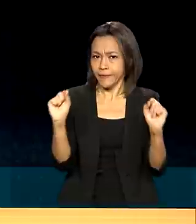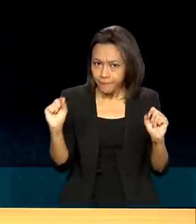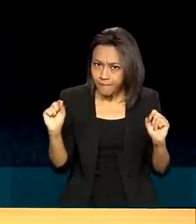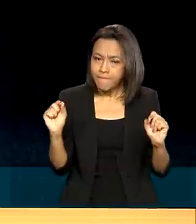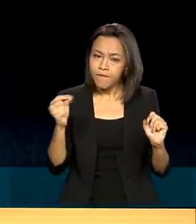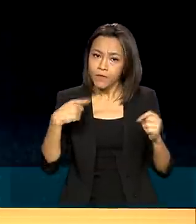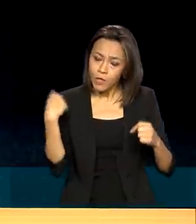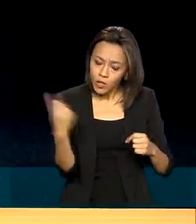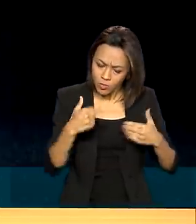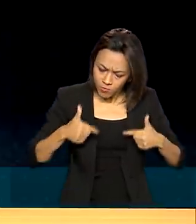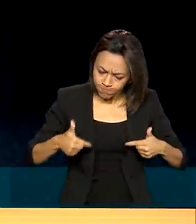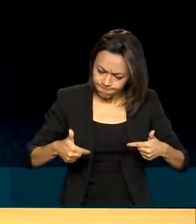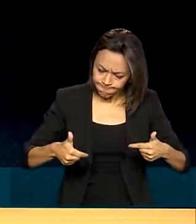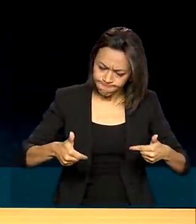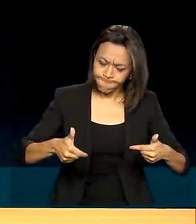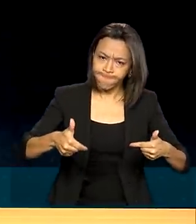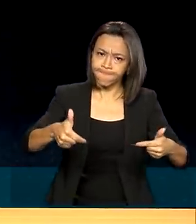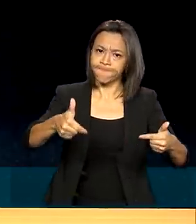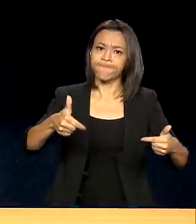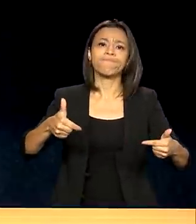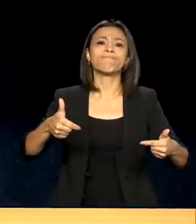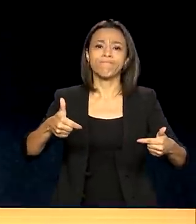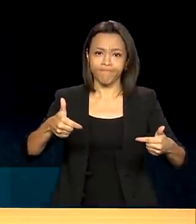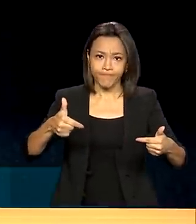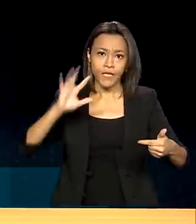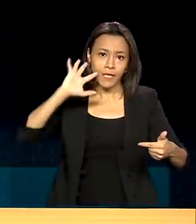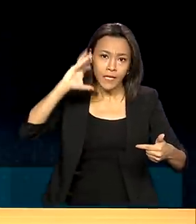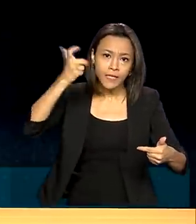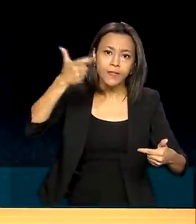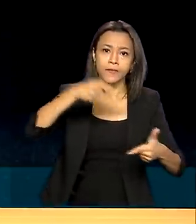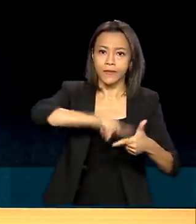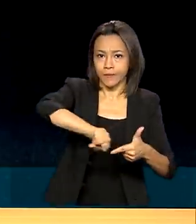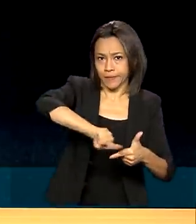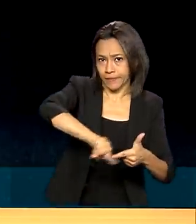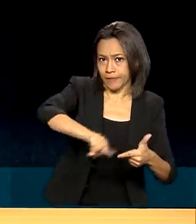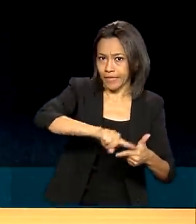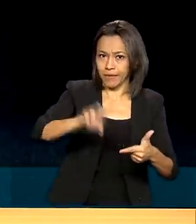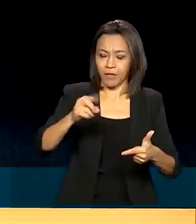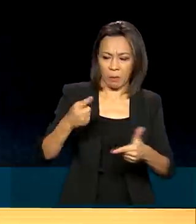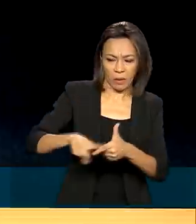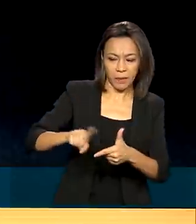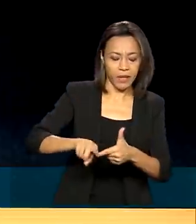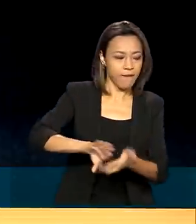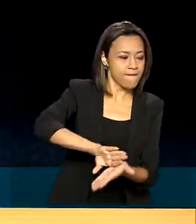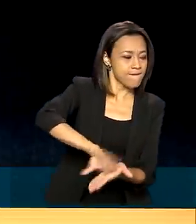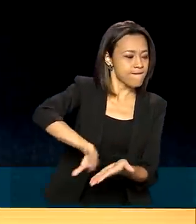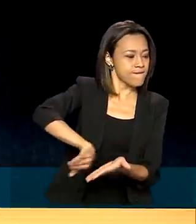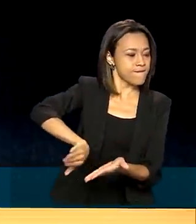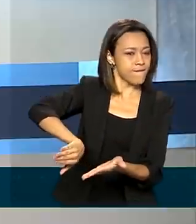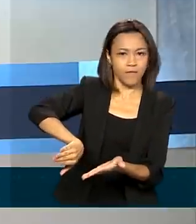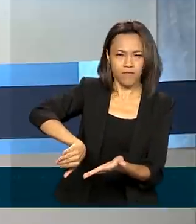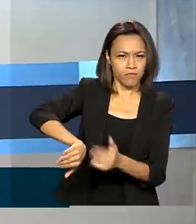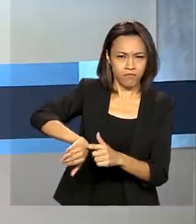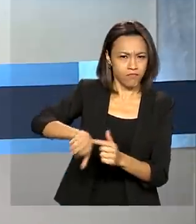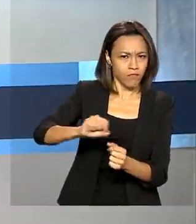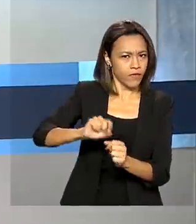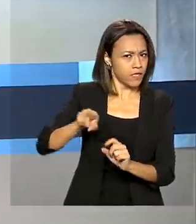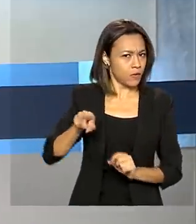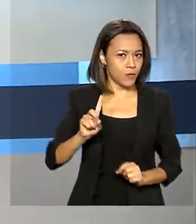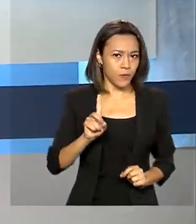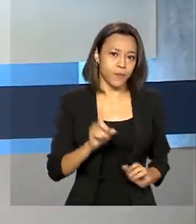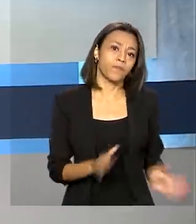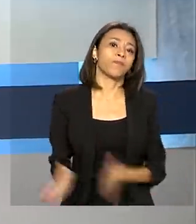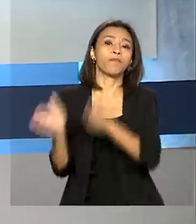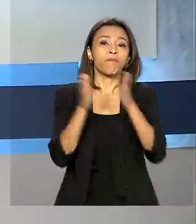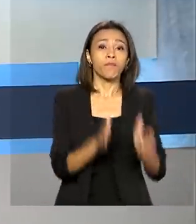nós estamos fazendo é tentando equacionar o problema, é não varrendo o problema para debaixo do tapete. O